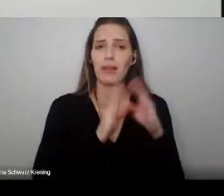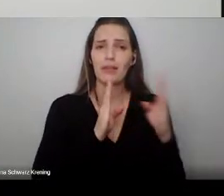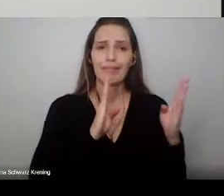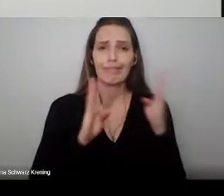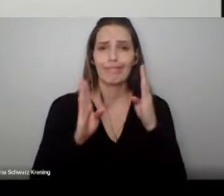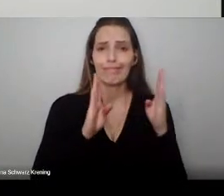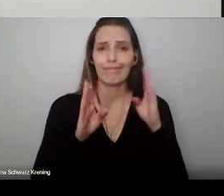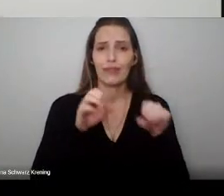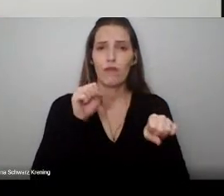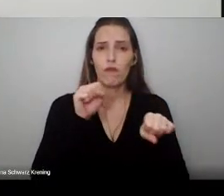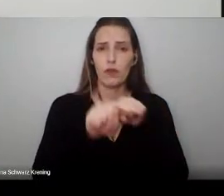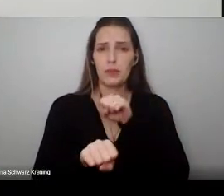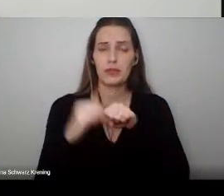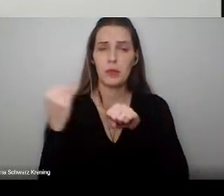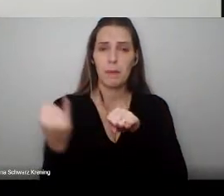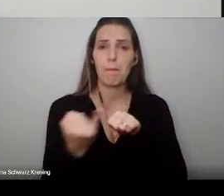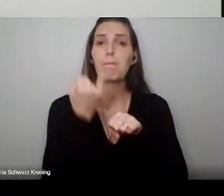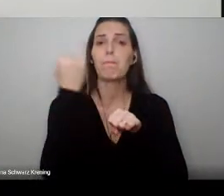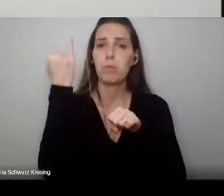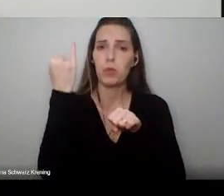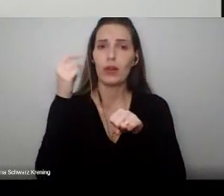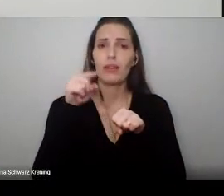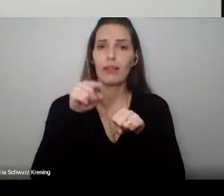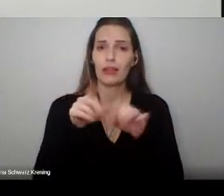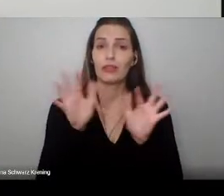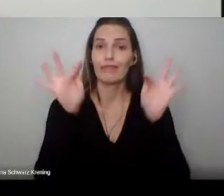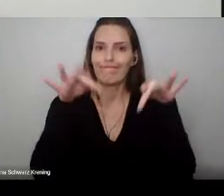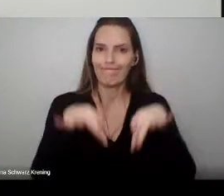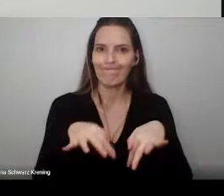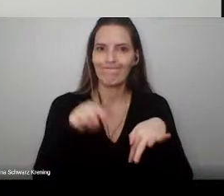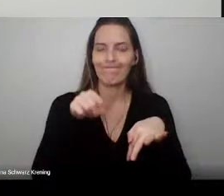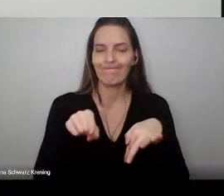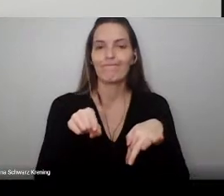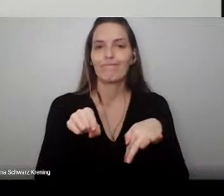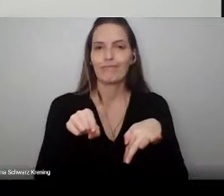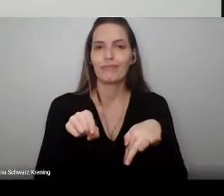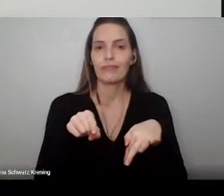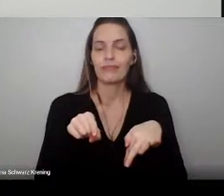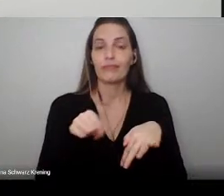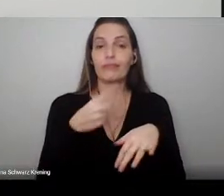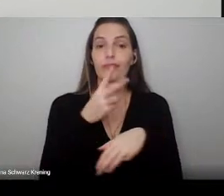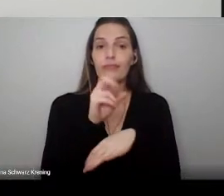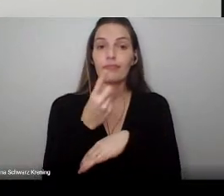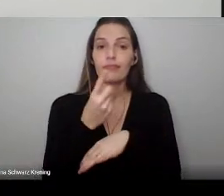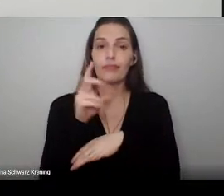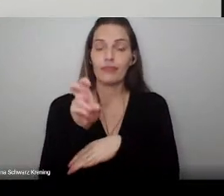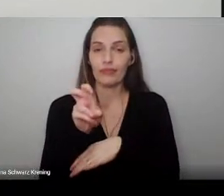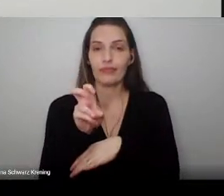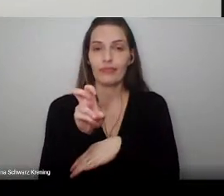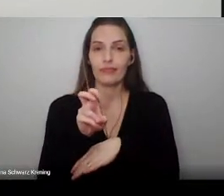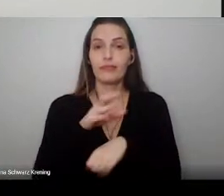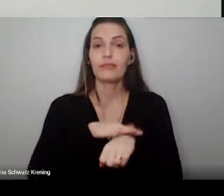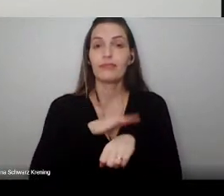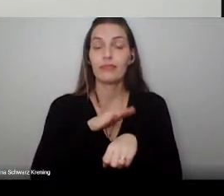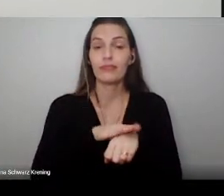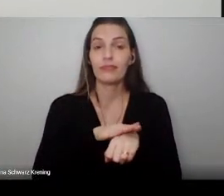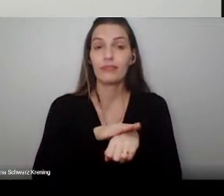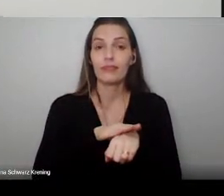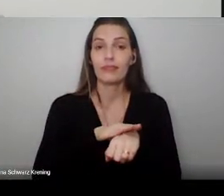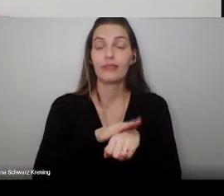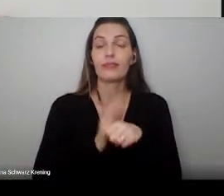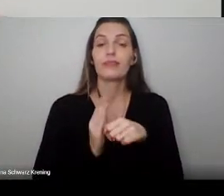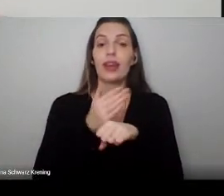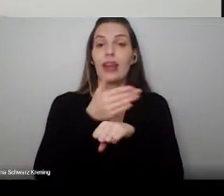grupo de alunos, que em 2015 fizeram parte da primeira turma do curso de informática biomédica na UFSP.